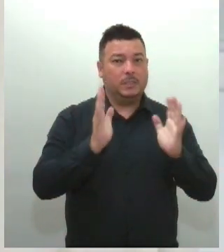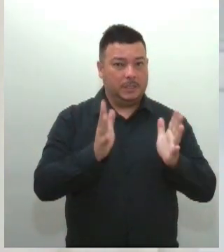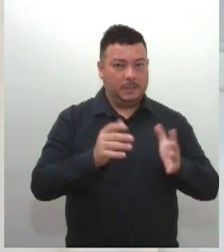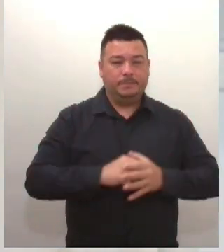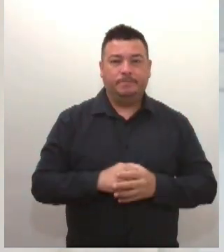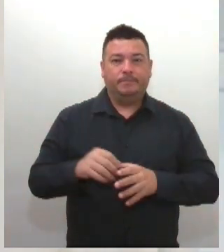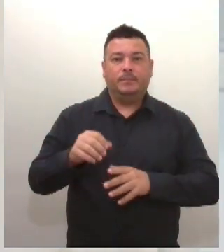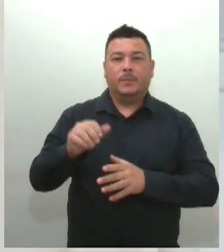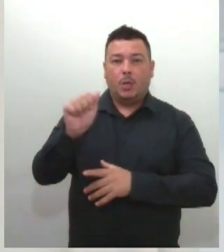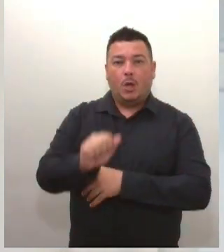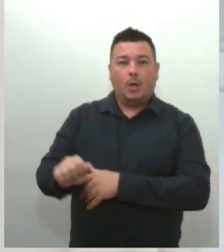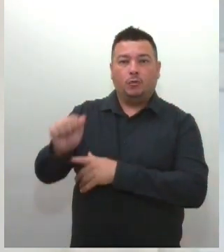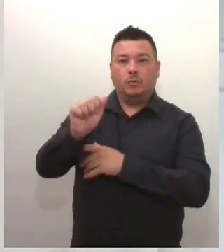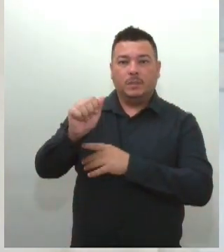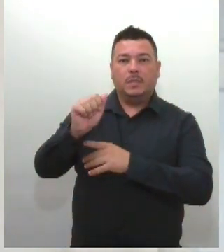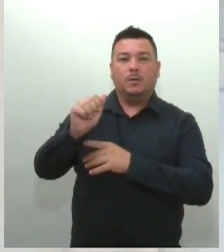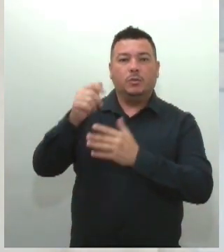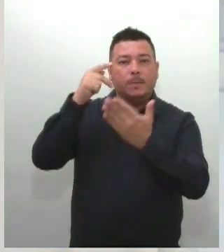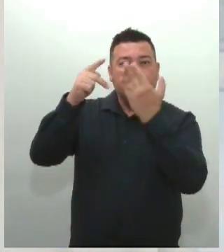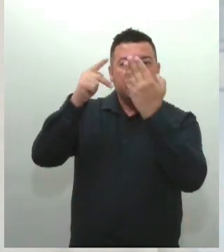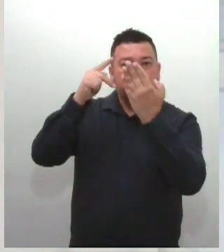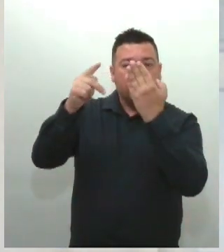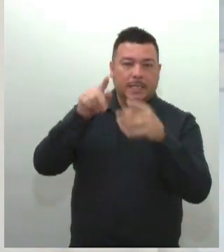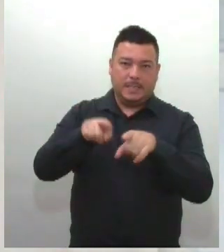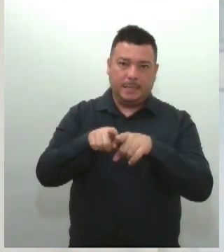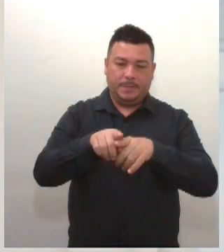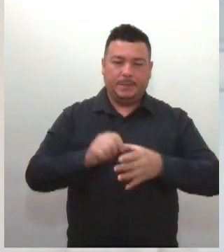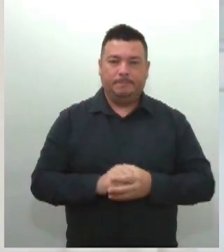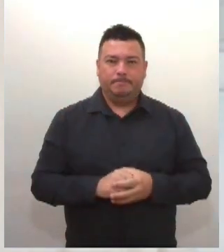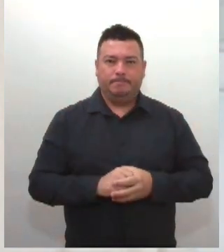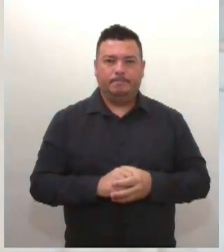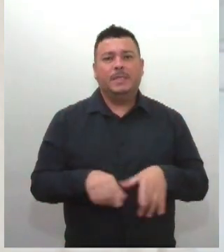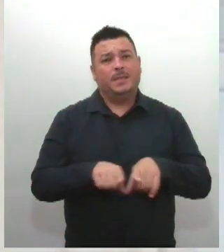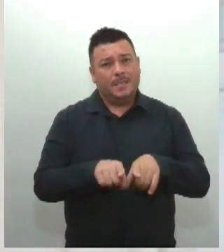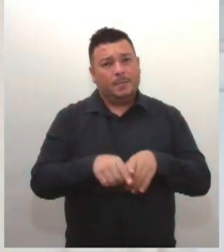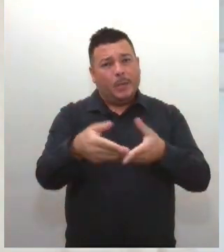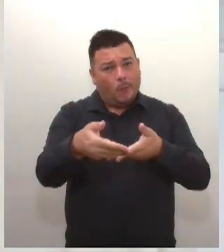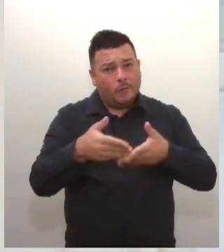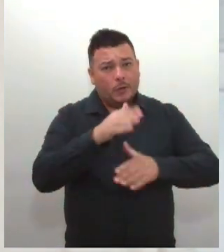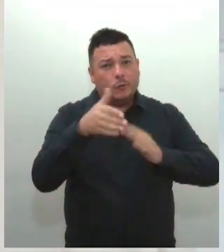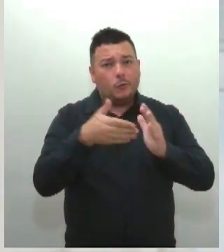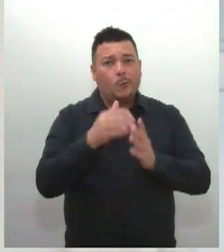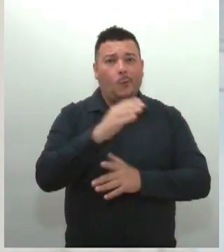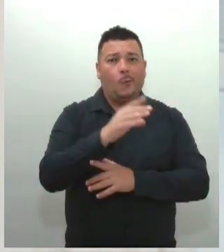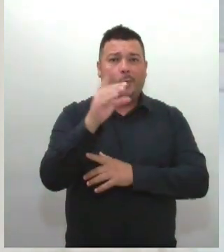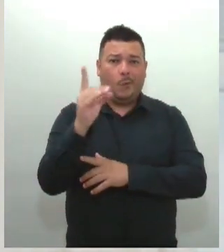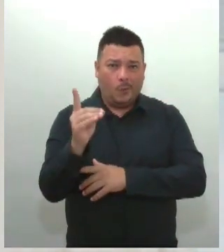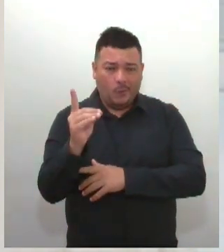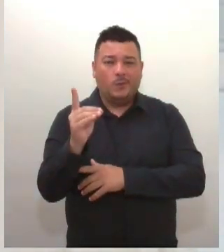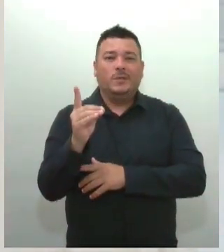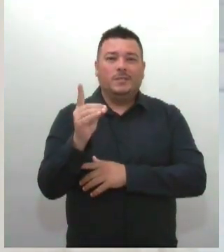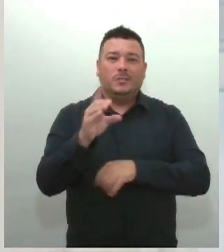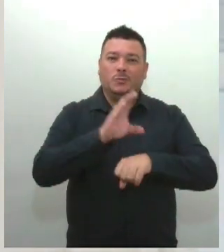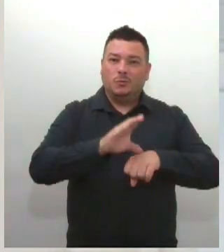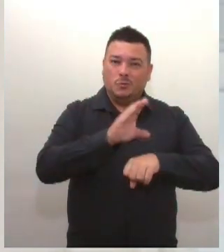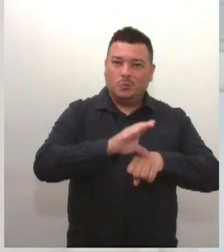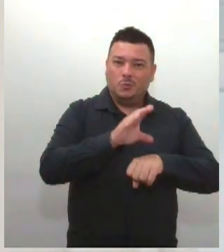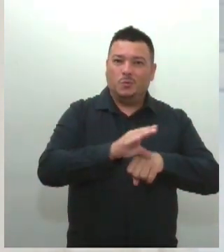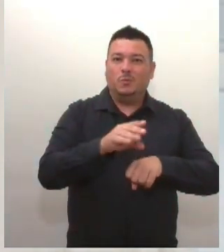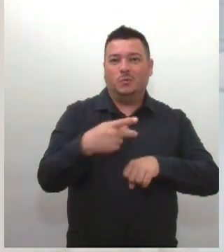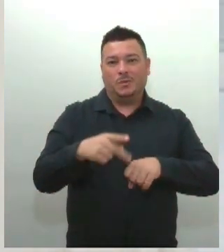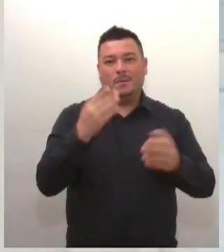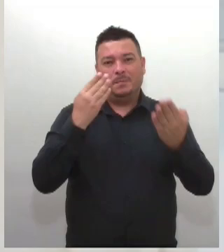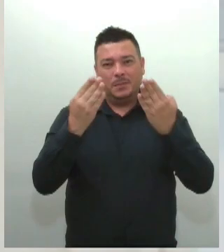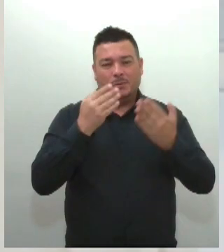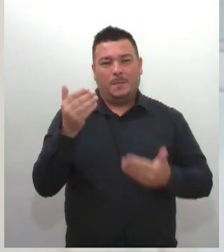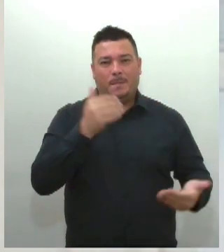Psiquiatria. Também convidamos todos os coordenadores de cursos de Psicologia do Estado para participarem,